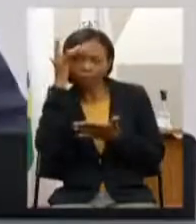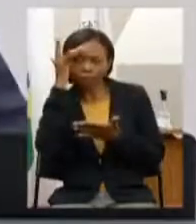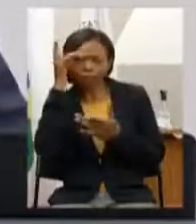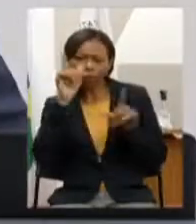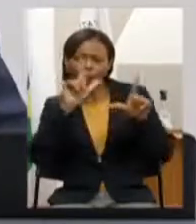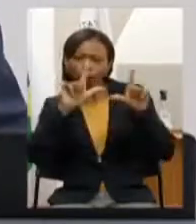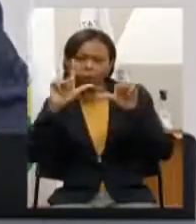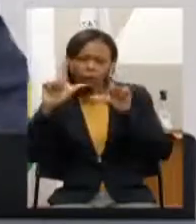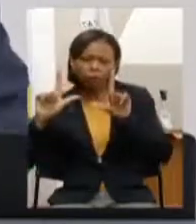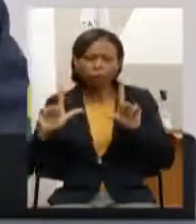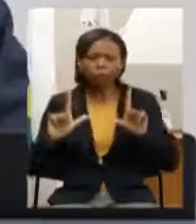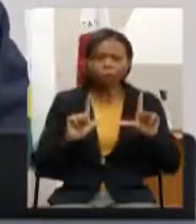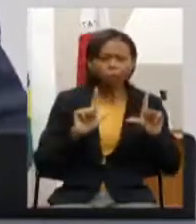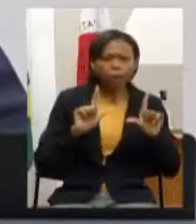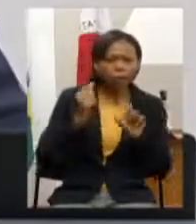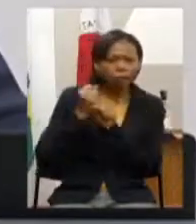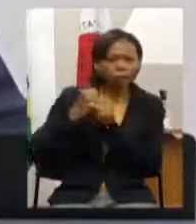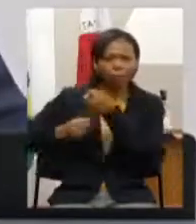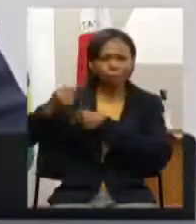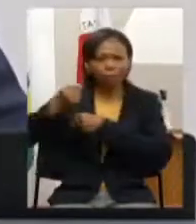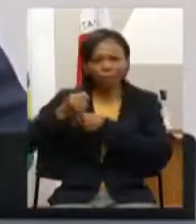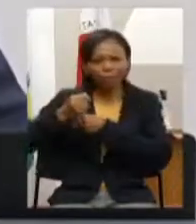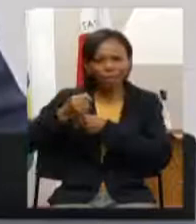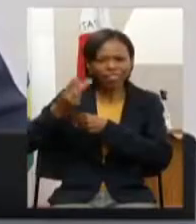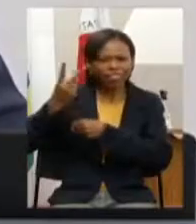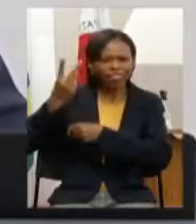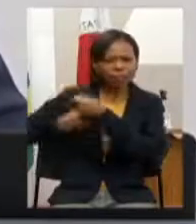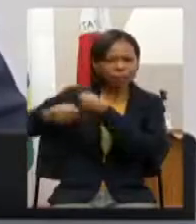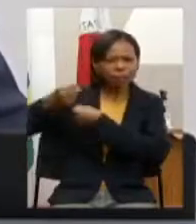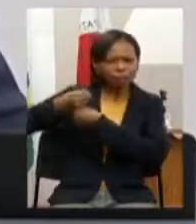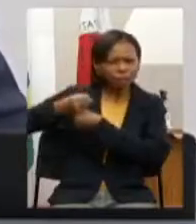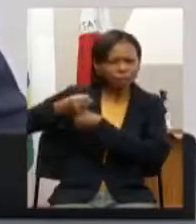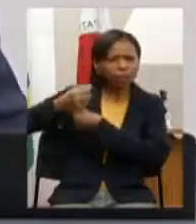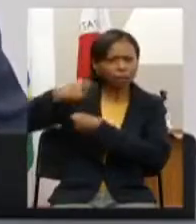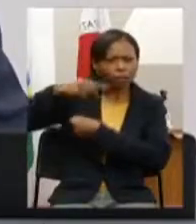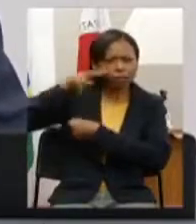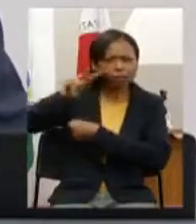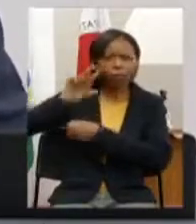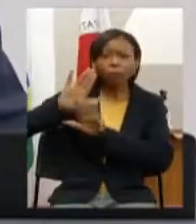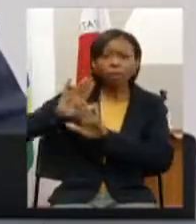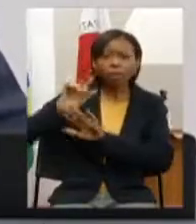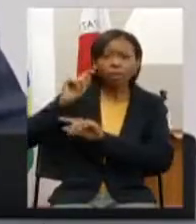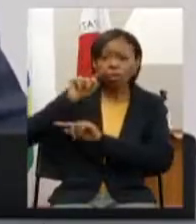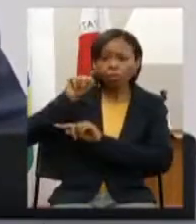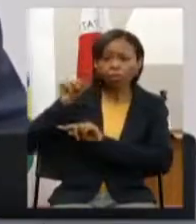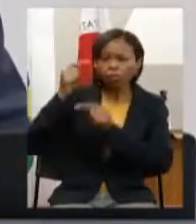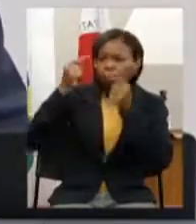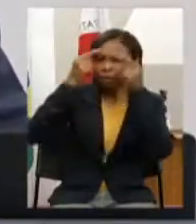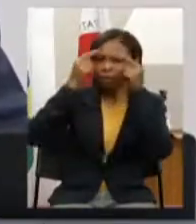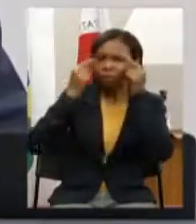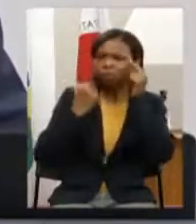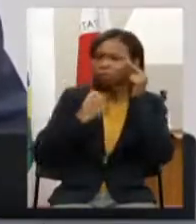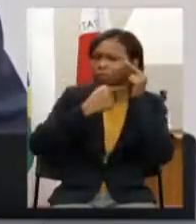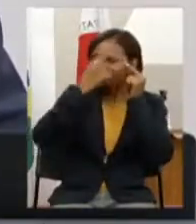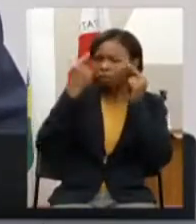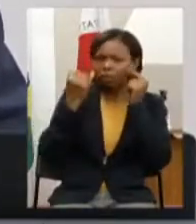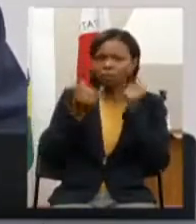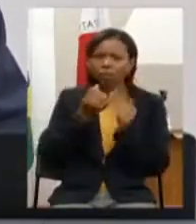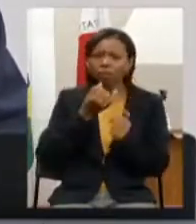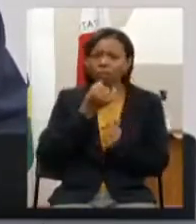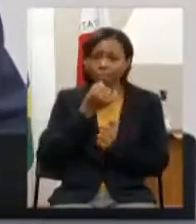passado que eu vi o ano retrasado mas com certeza com mais desencanto eles estão com mais desencanto